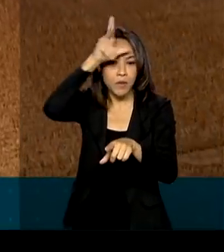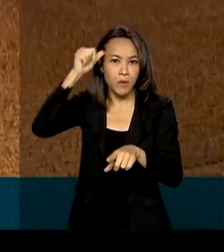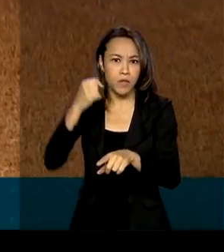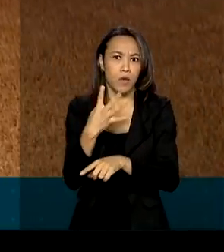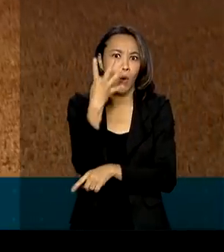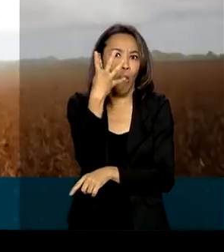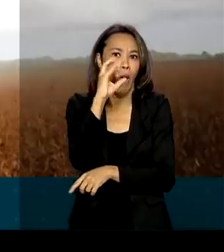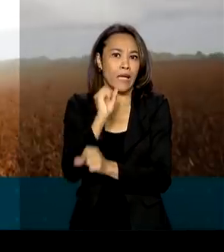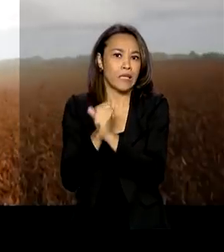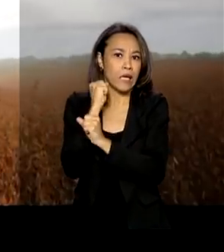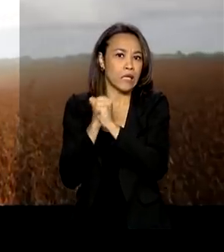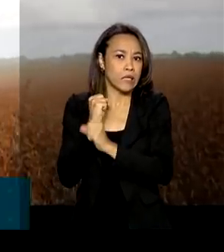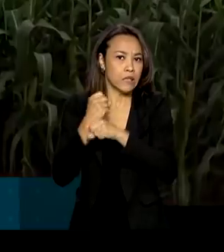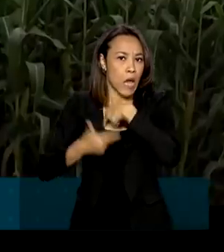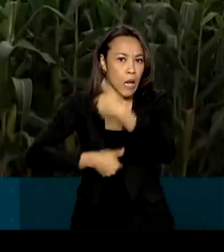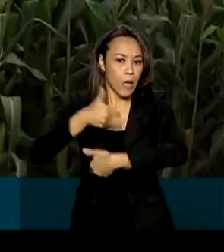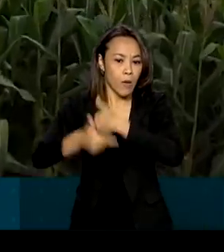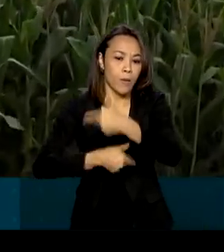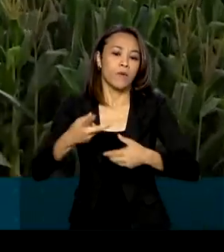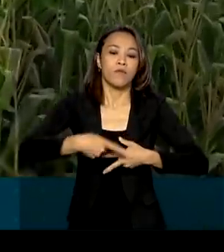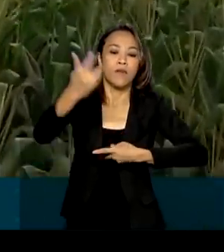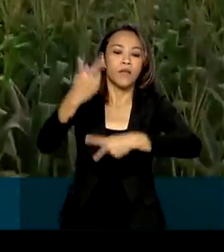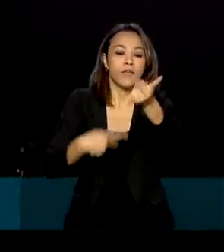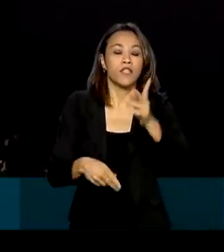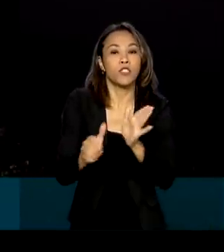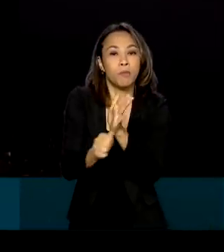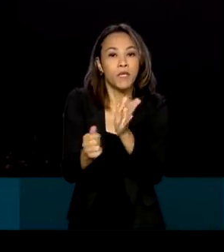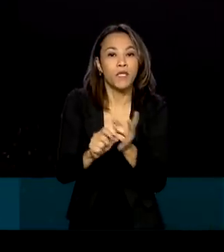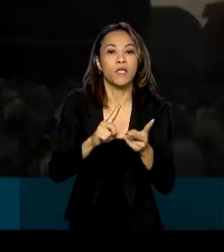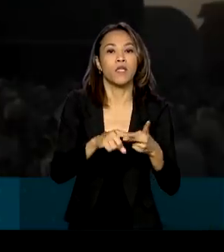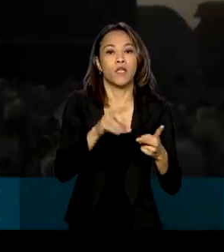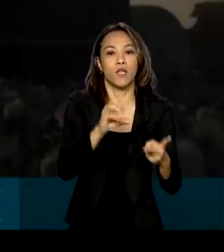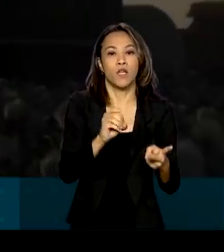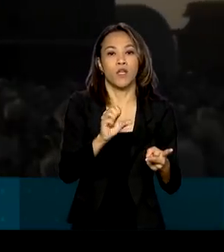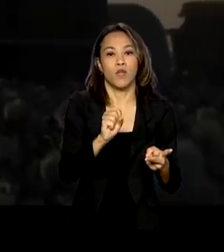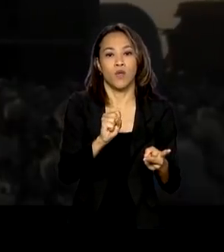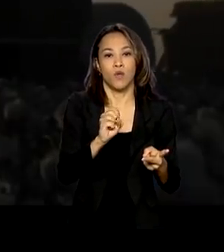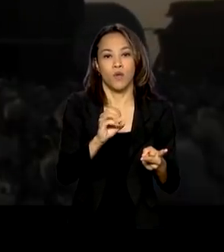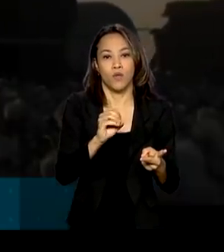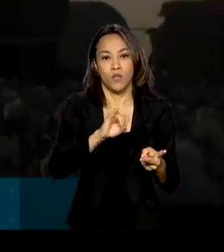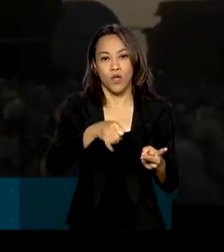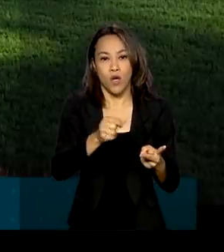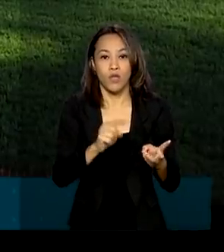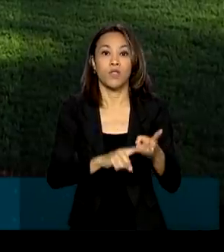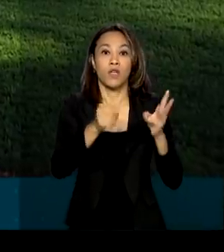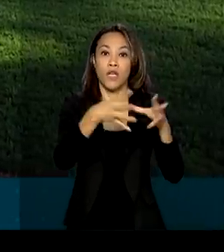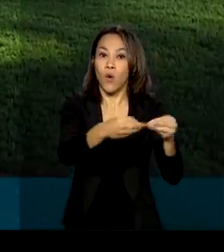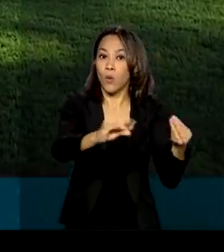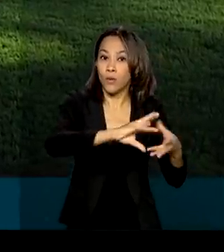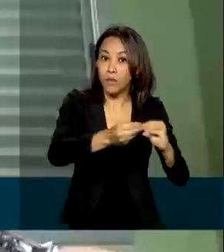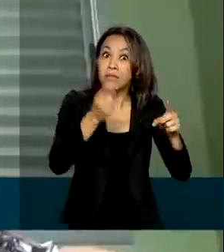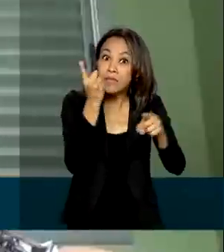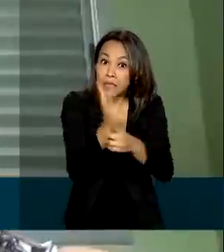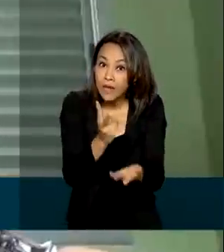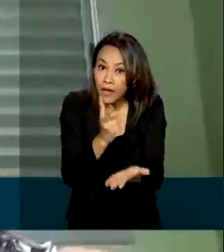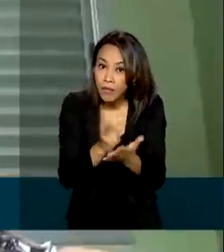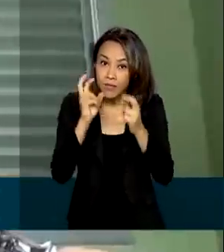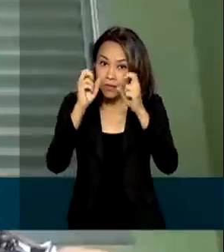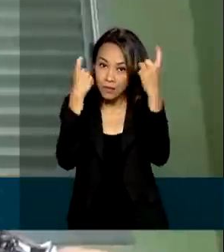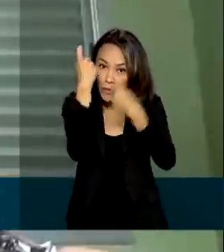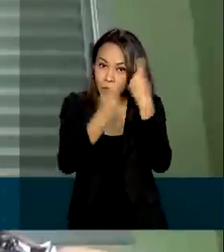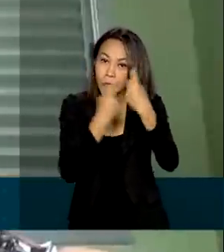produz e exporta soja, milho e algodão, sempre com a preocupação ambiental. Um